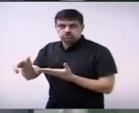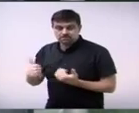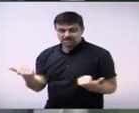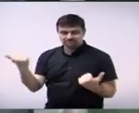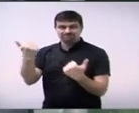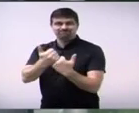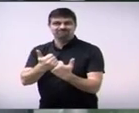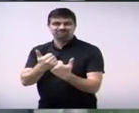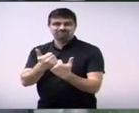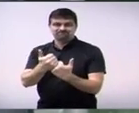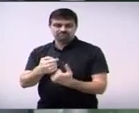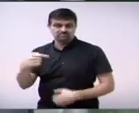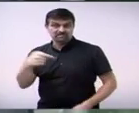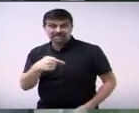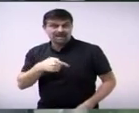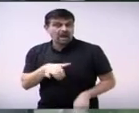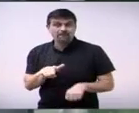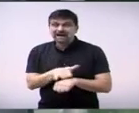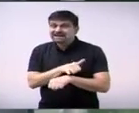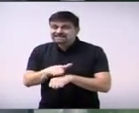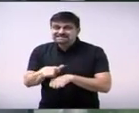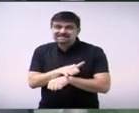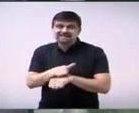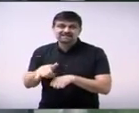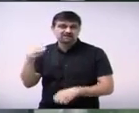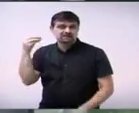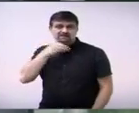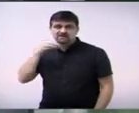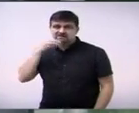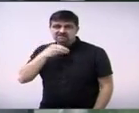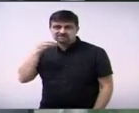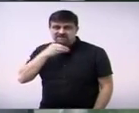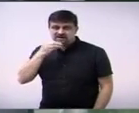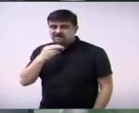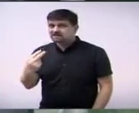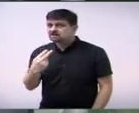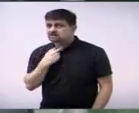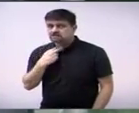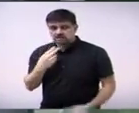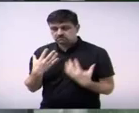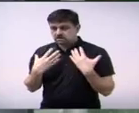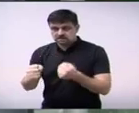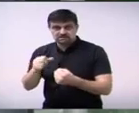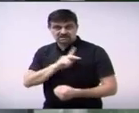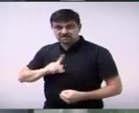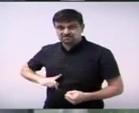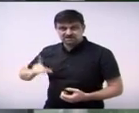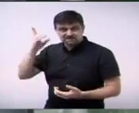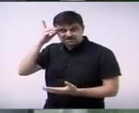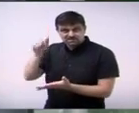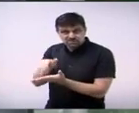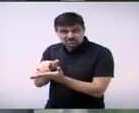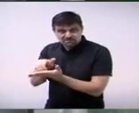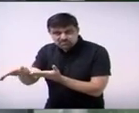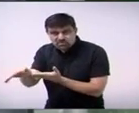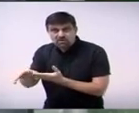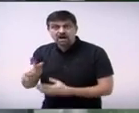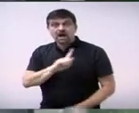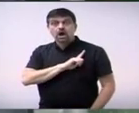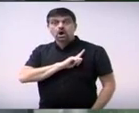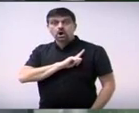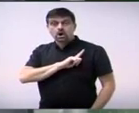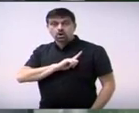constatará como um golpe com sérias consequências para a política para a democracia